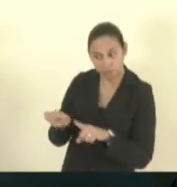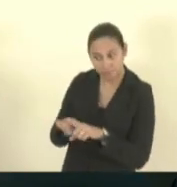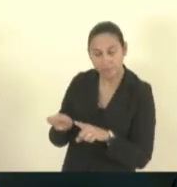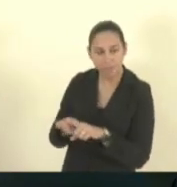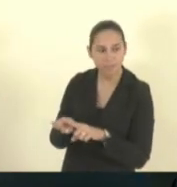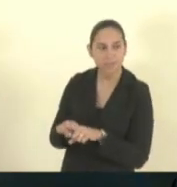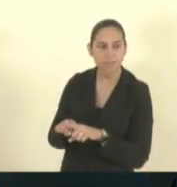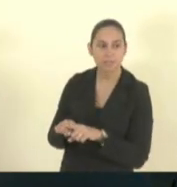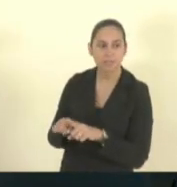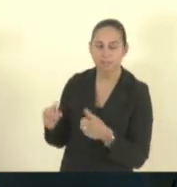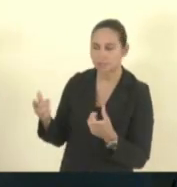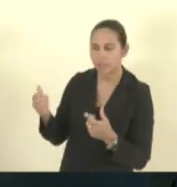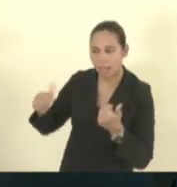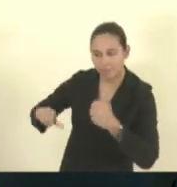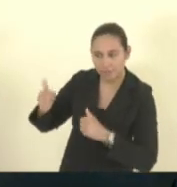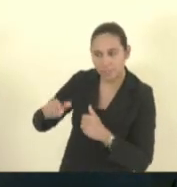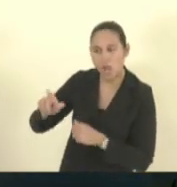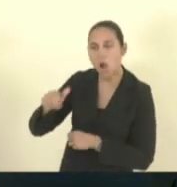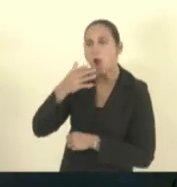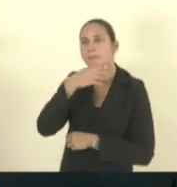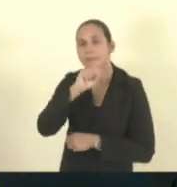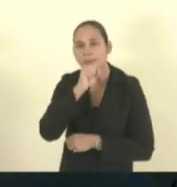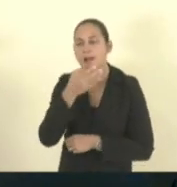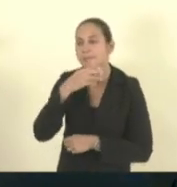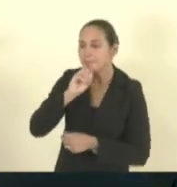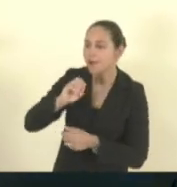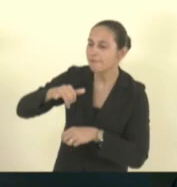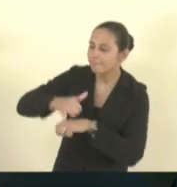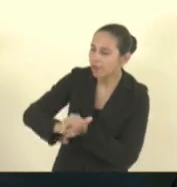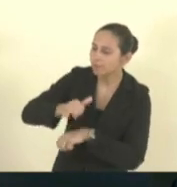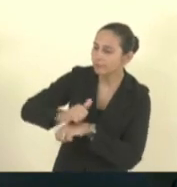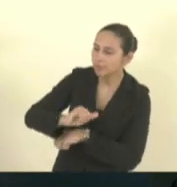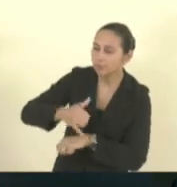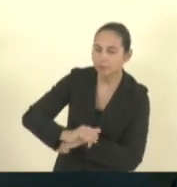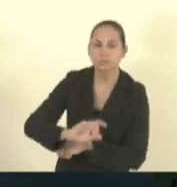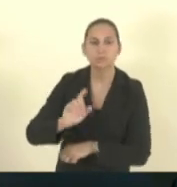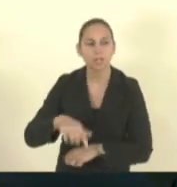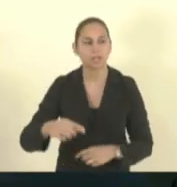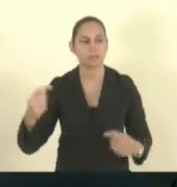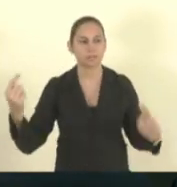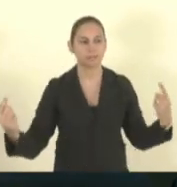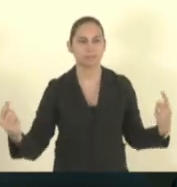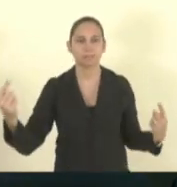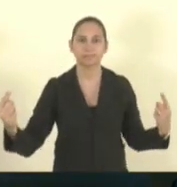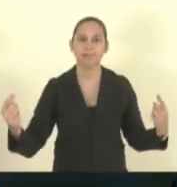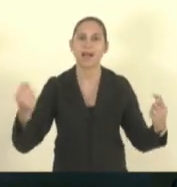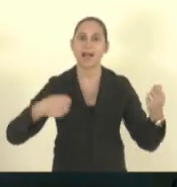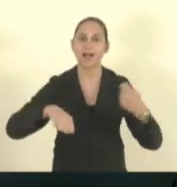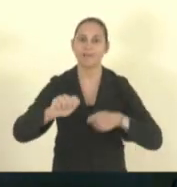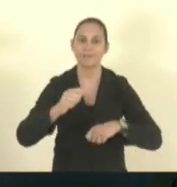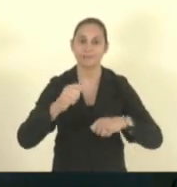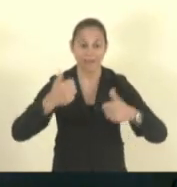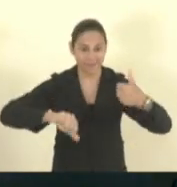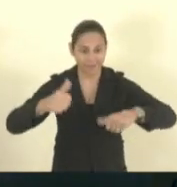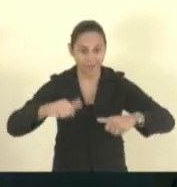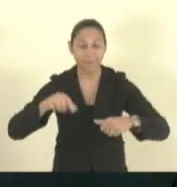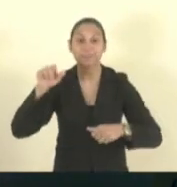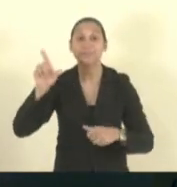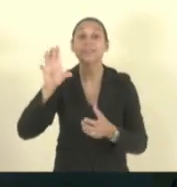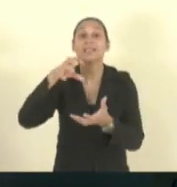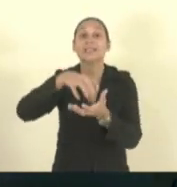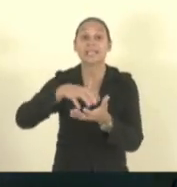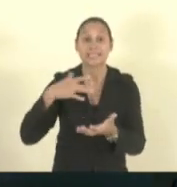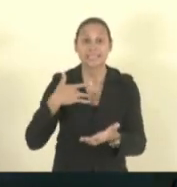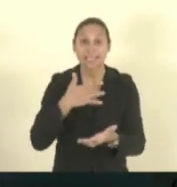pais aqui são ausentes então assim se a gente criar uma avaliação de ponta a ponta a gente fez isso nas unidades de saúde de Vitória você não tem noção como